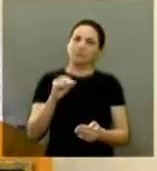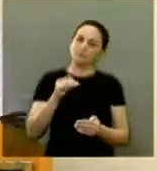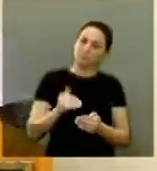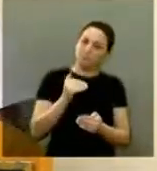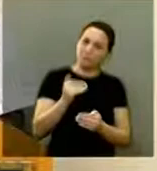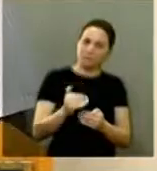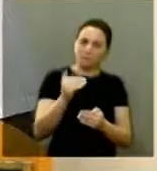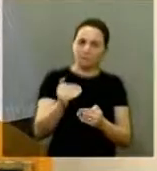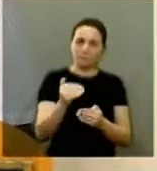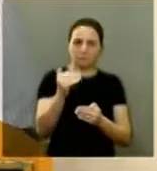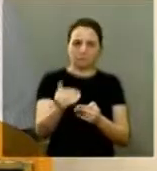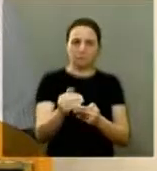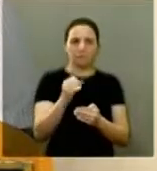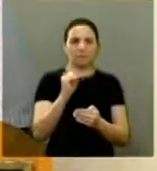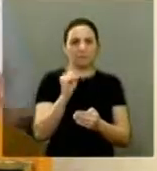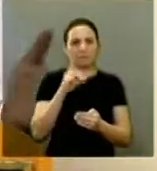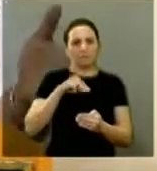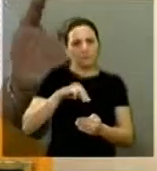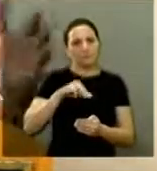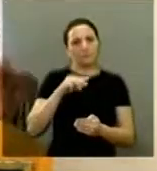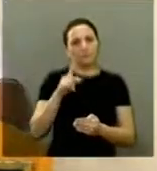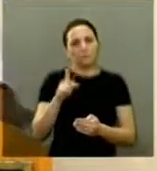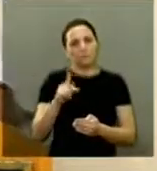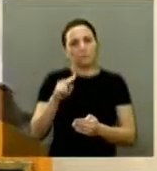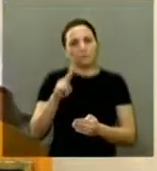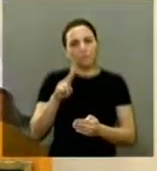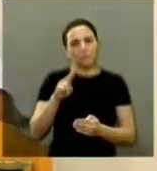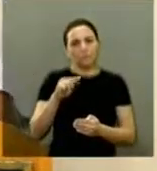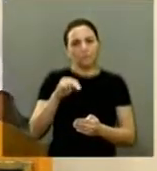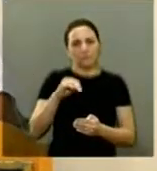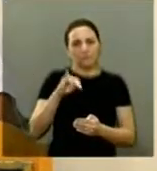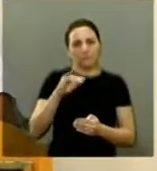avançamos tanto assim na impunidade não se pune mais ninguém